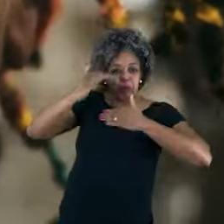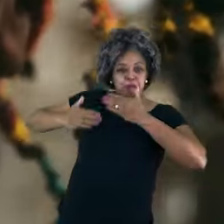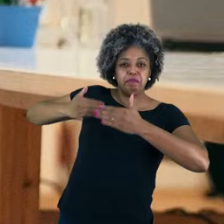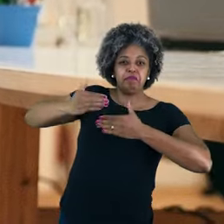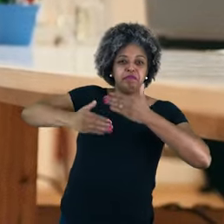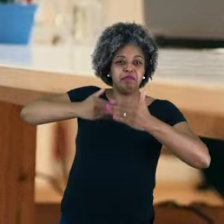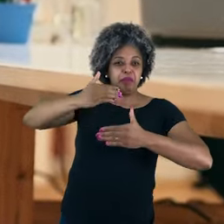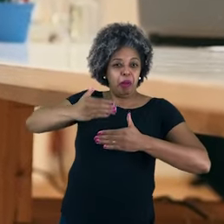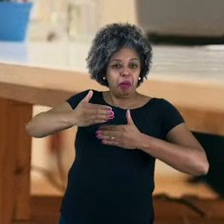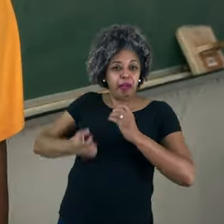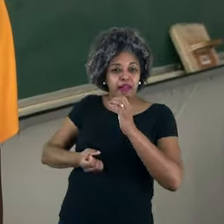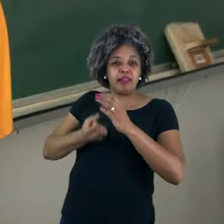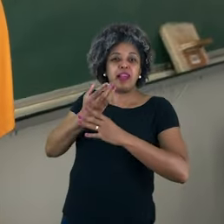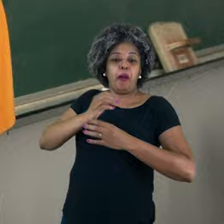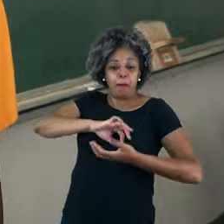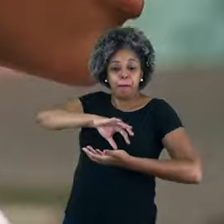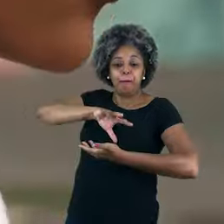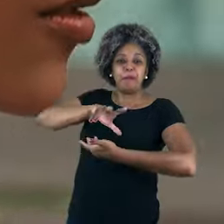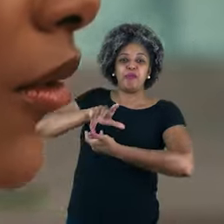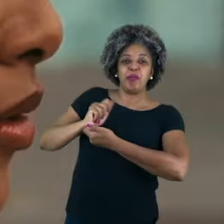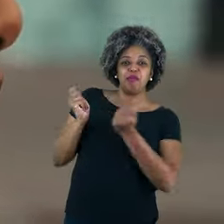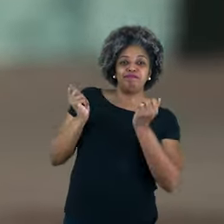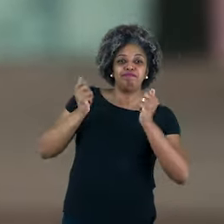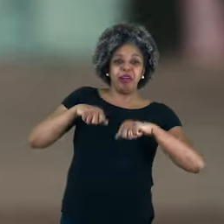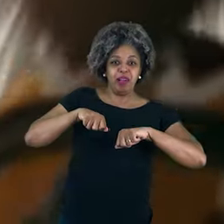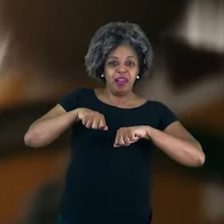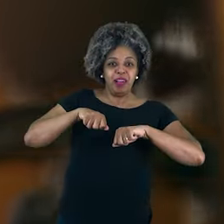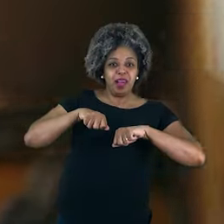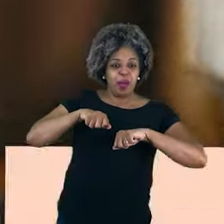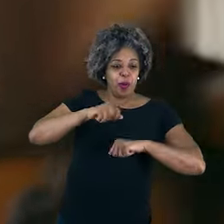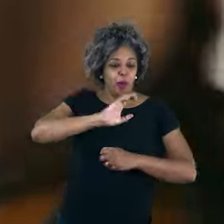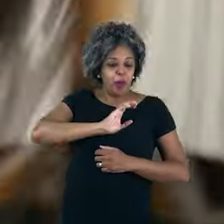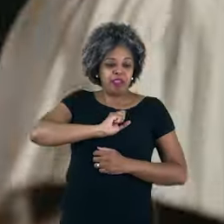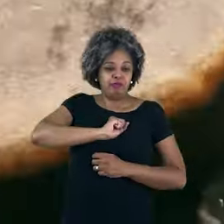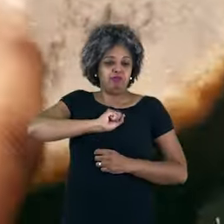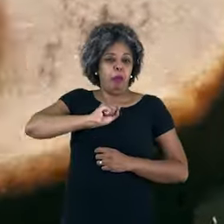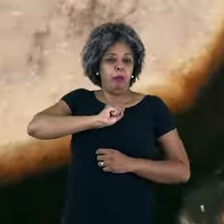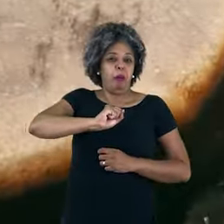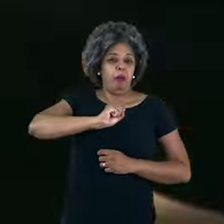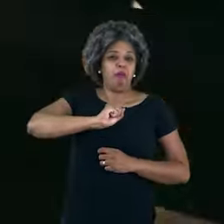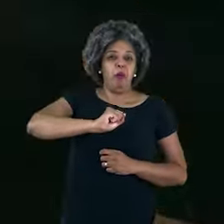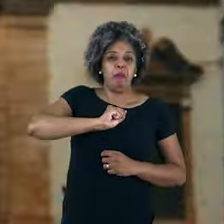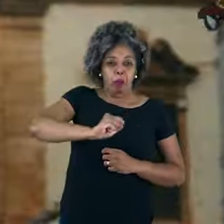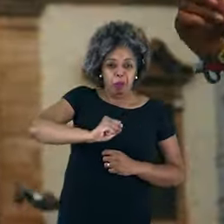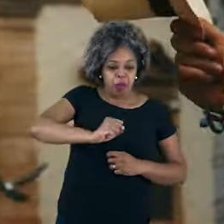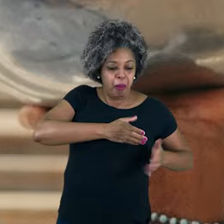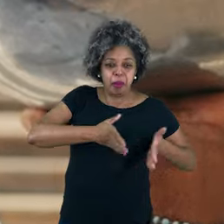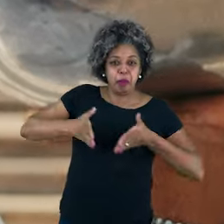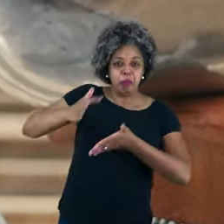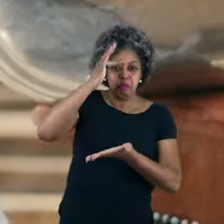prosseguir, que cria para nós um mundo com tudo o que pode existir. Com os nossos corações batendo outra vez,